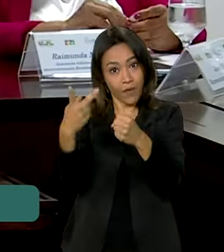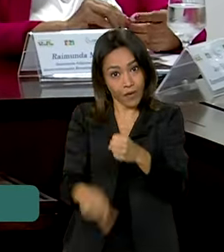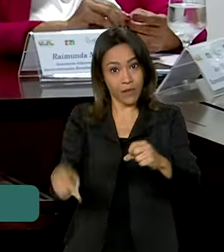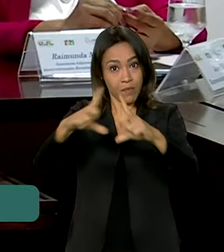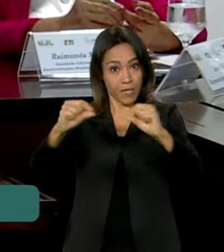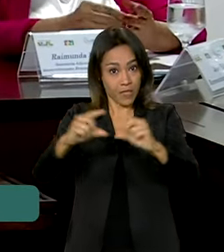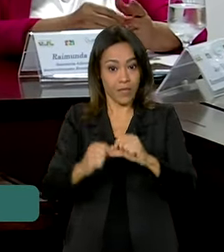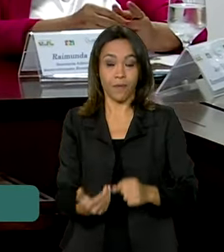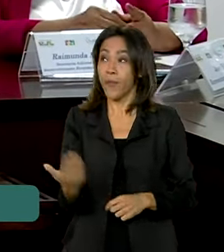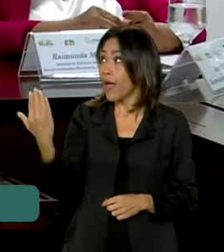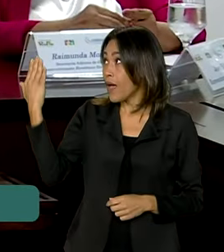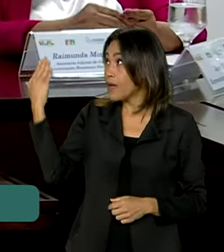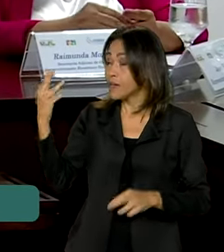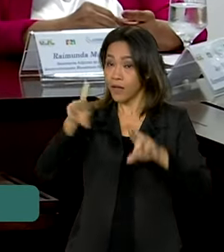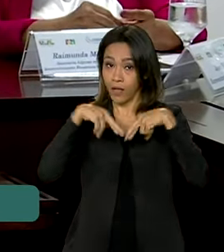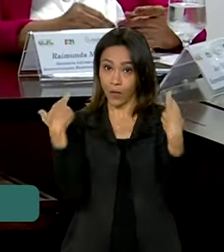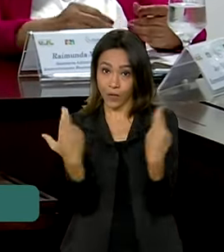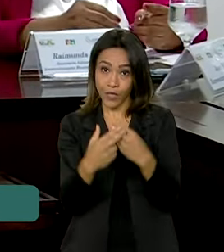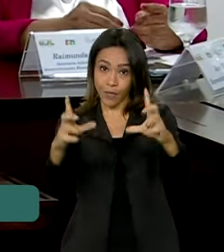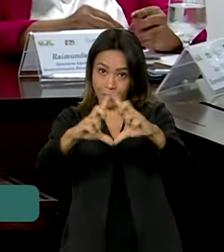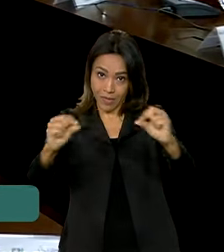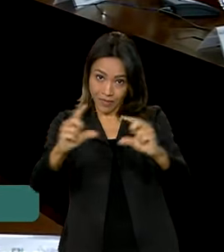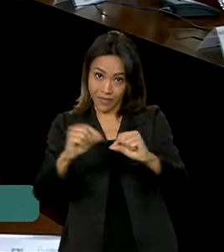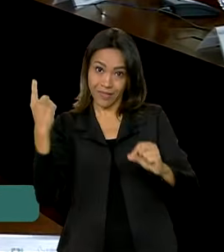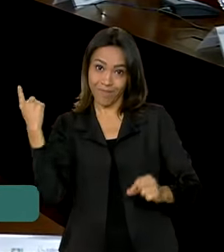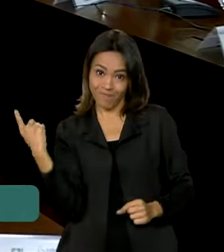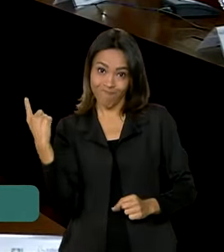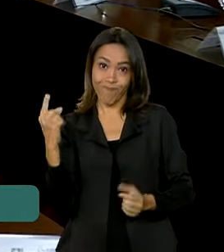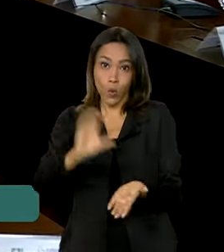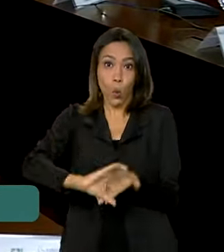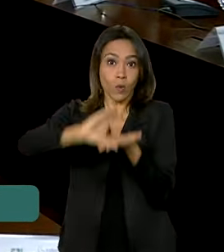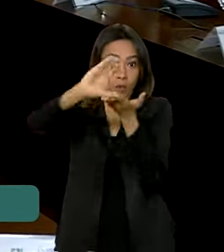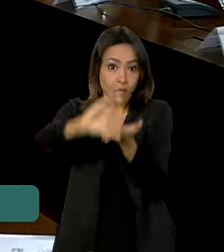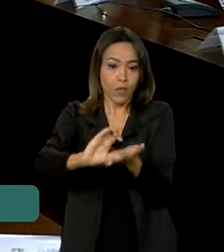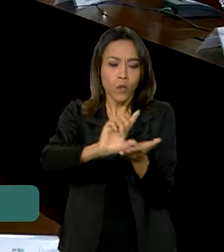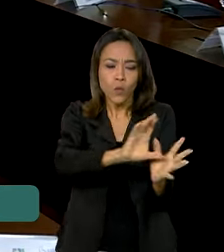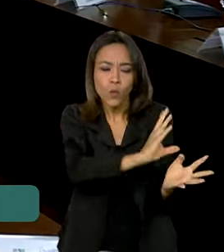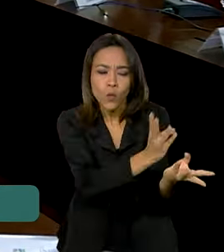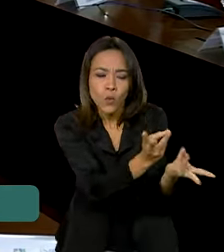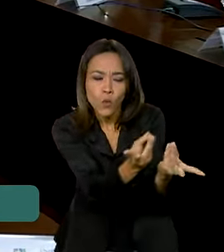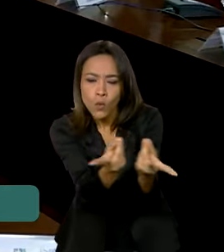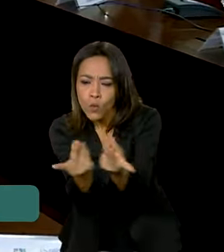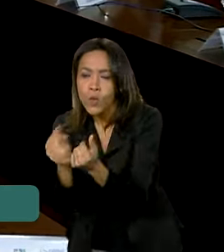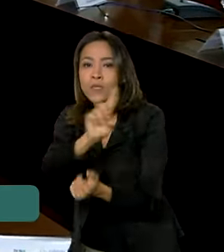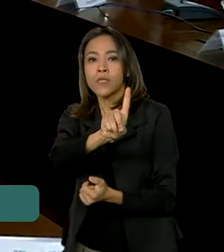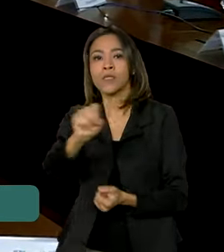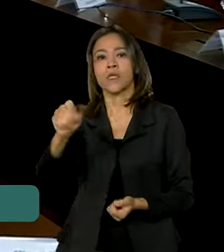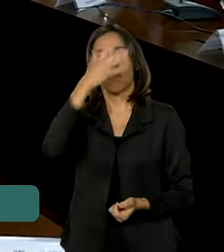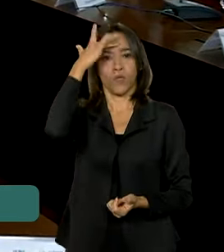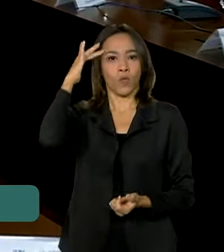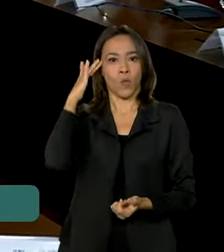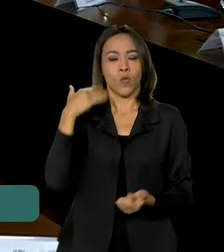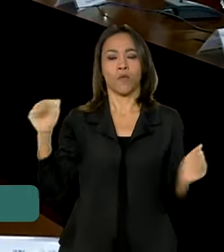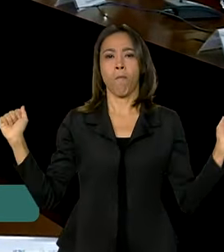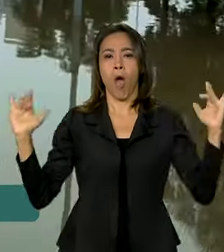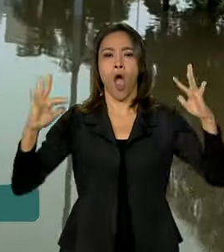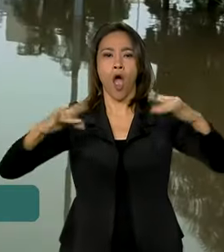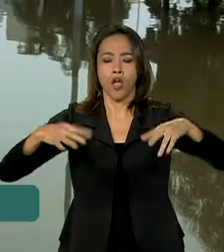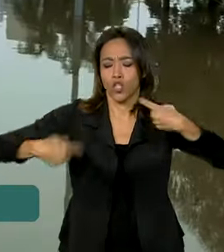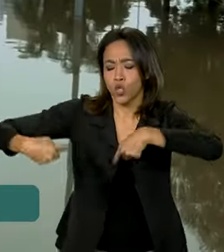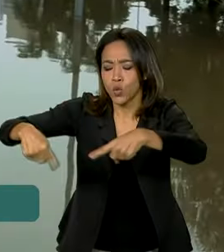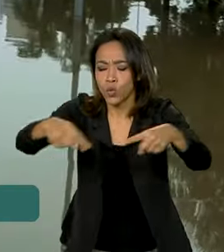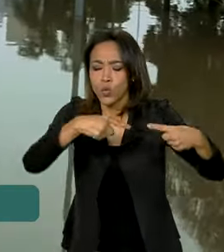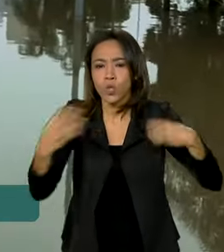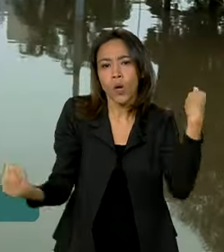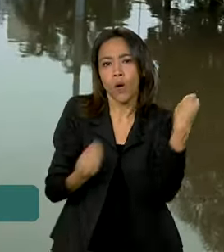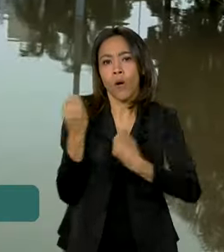O Conselhão voltou a se reunir em Brasília. Cerca de 100 membros foram convocados para discutir as principais ações de socorro